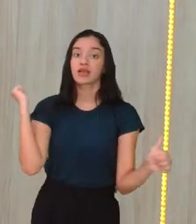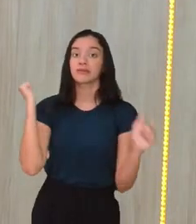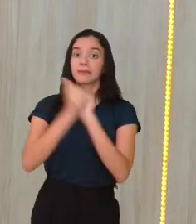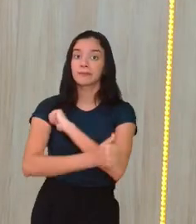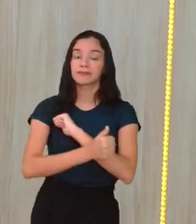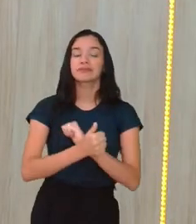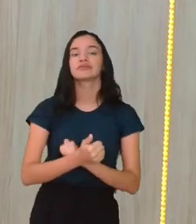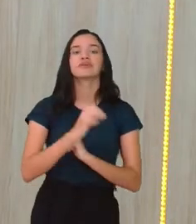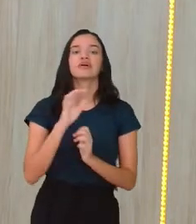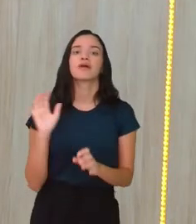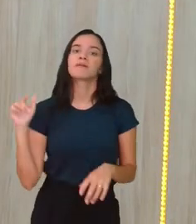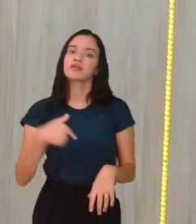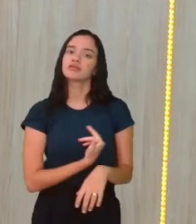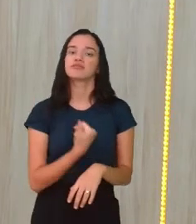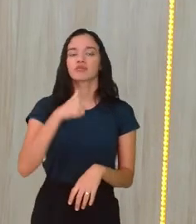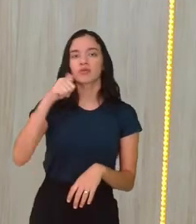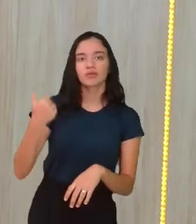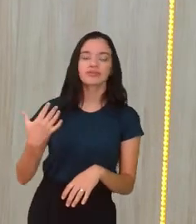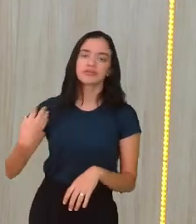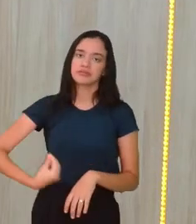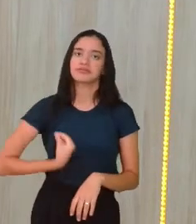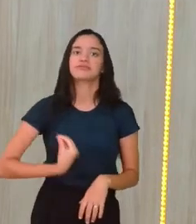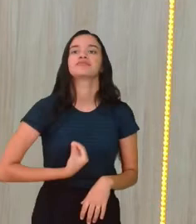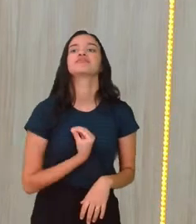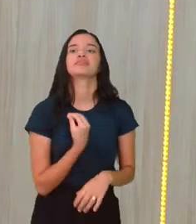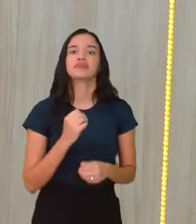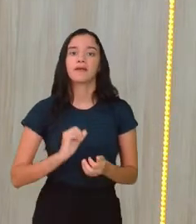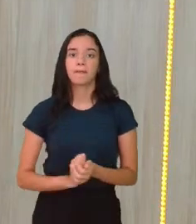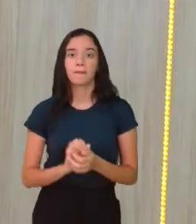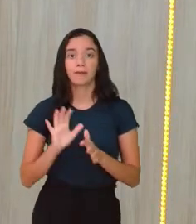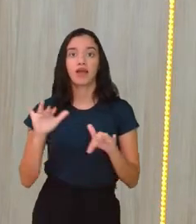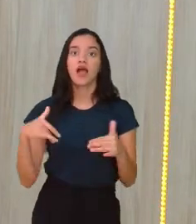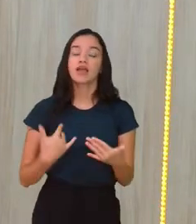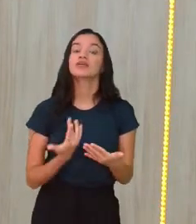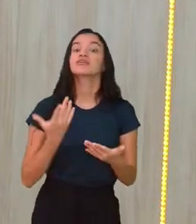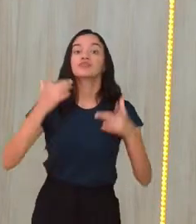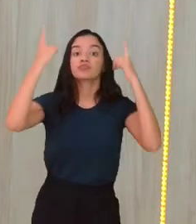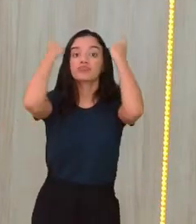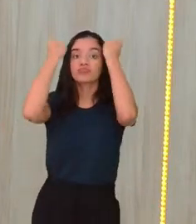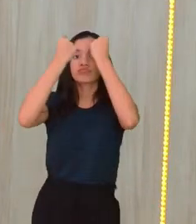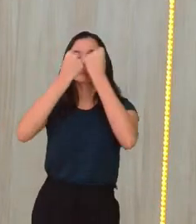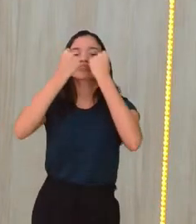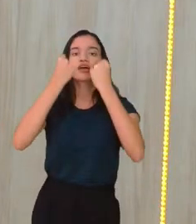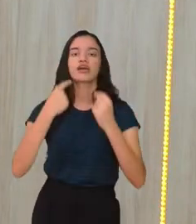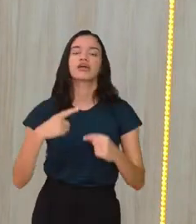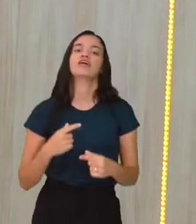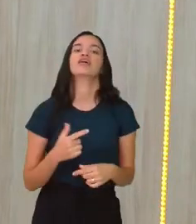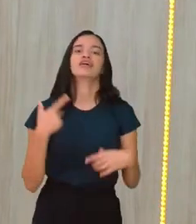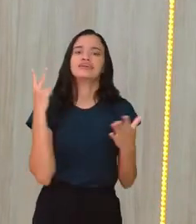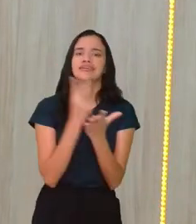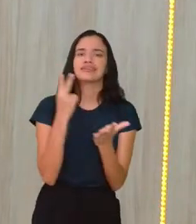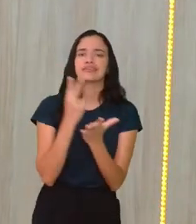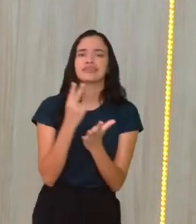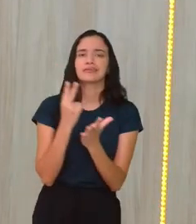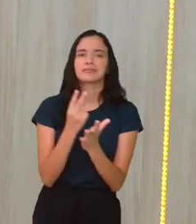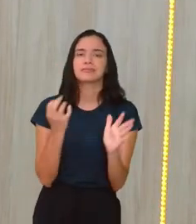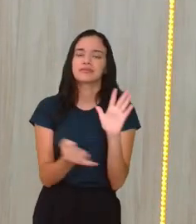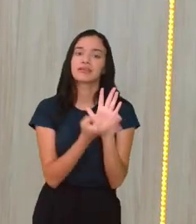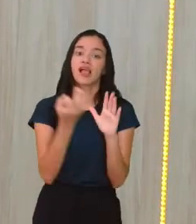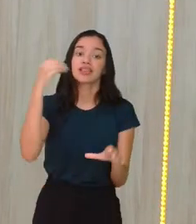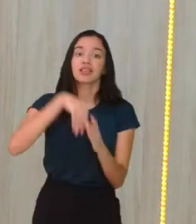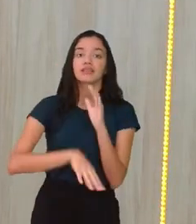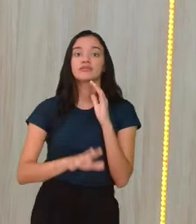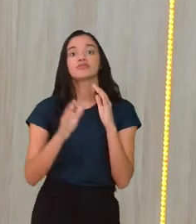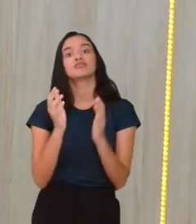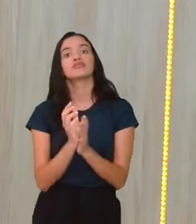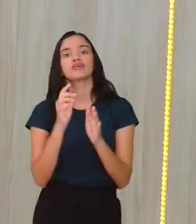voltada para a nossa qualidade de vida, né? Então, na Grécia, né? A Grécia é sempre comentada dentro da educação física